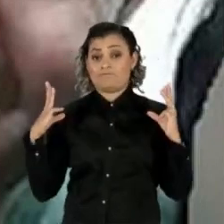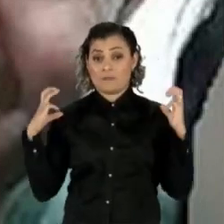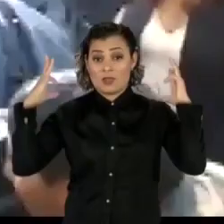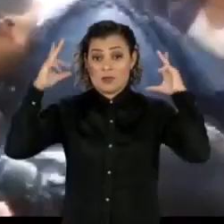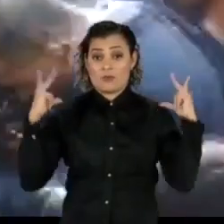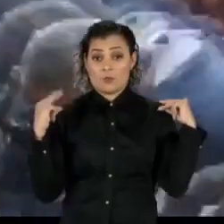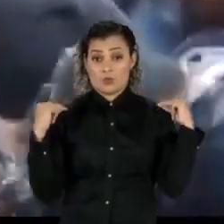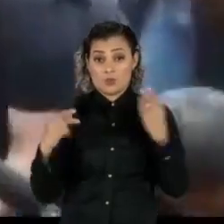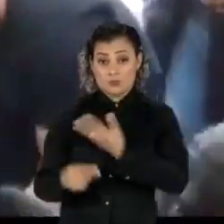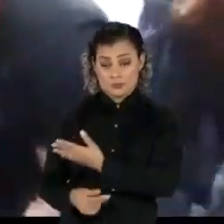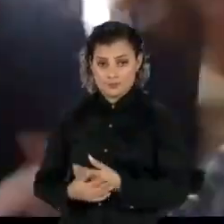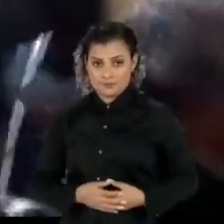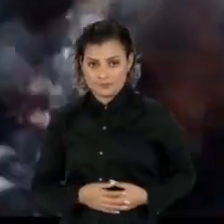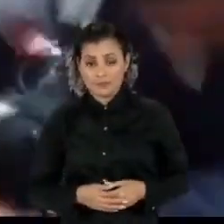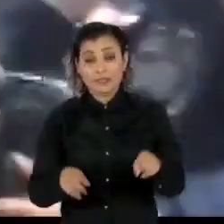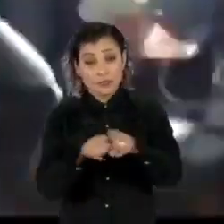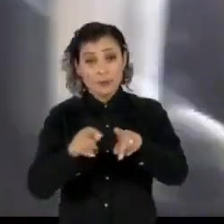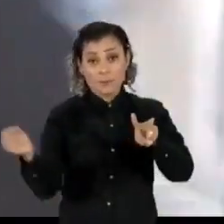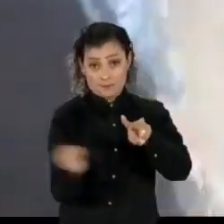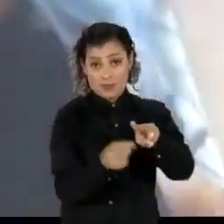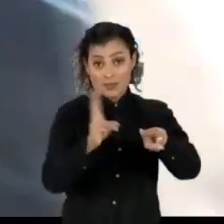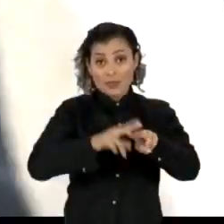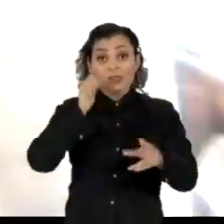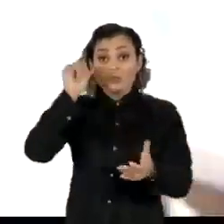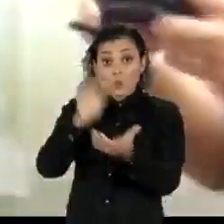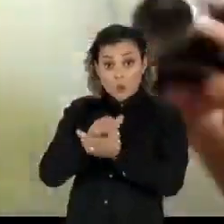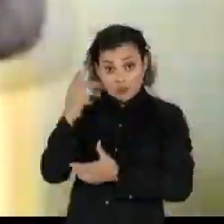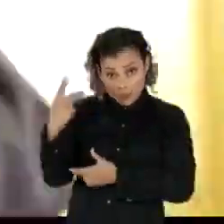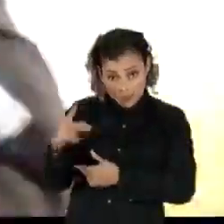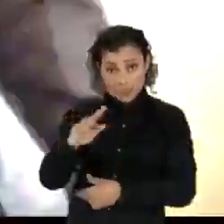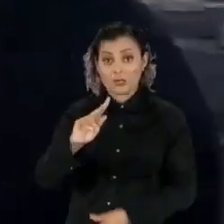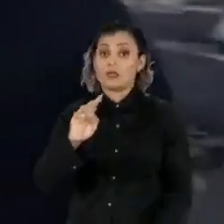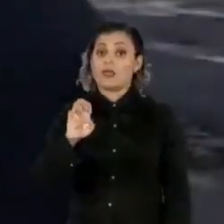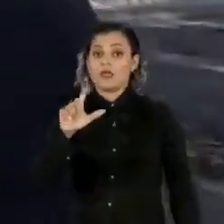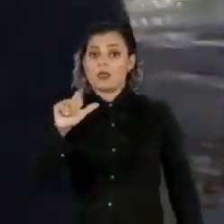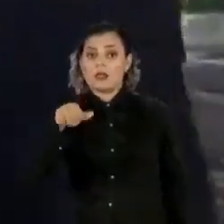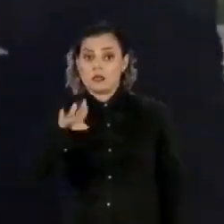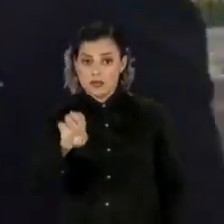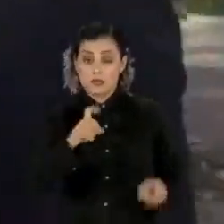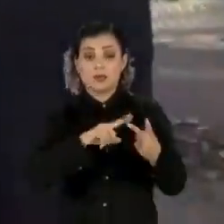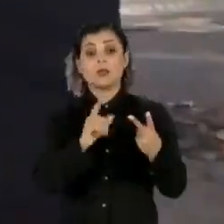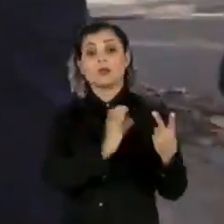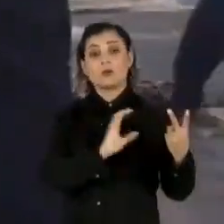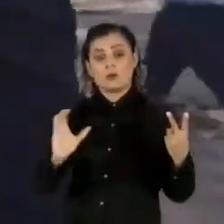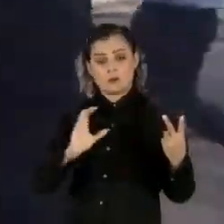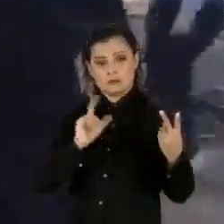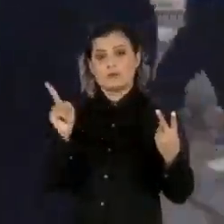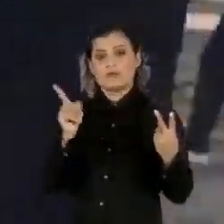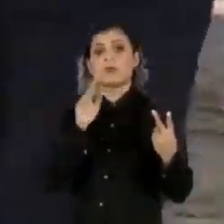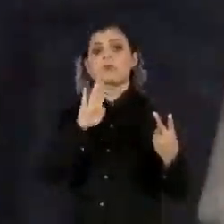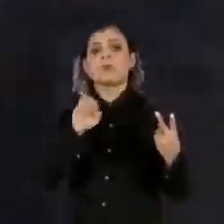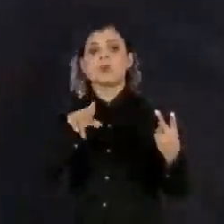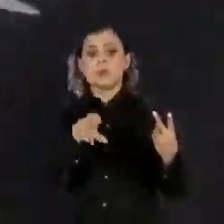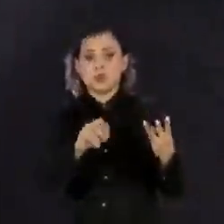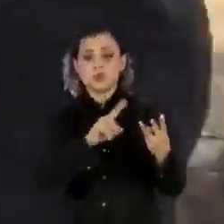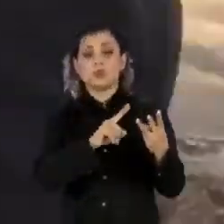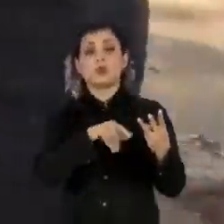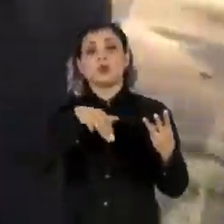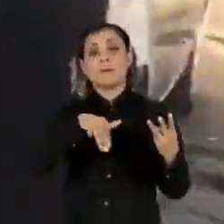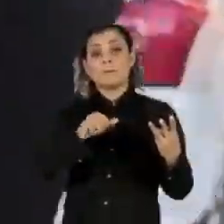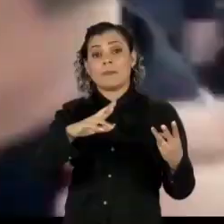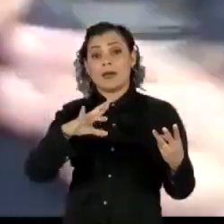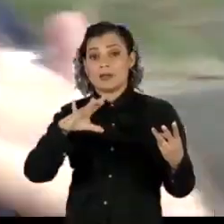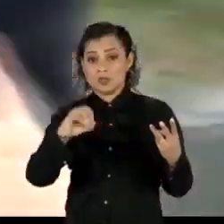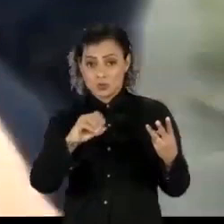Gomes. Entre os detidos estão a mulher de Lessa, Elaine Lessa, o cunhado dele, Bruno Figueiredo e Márcio